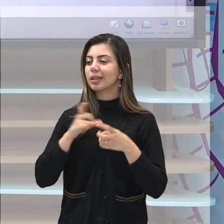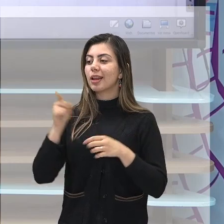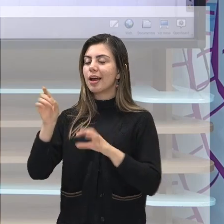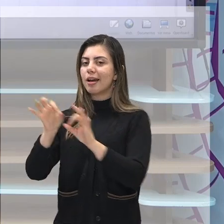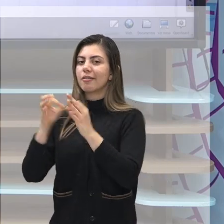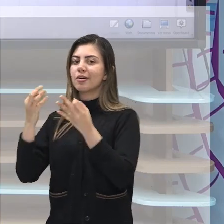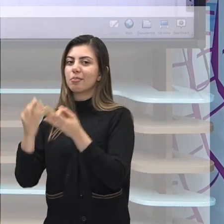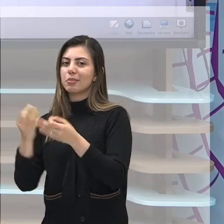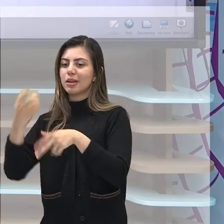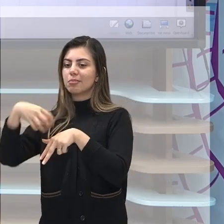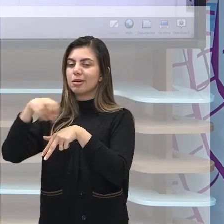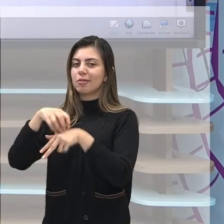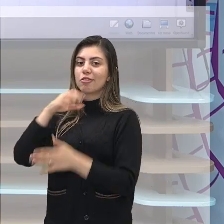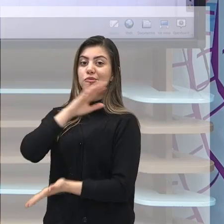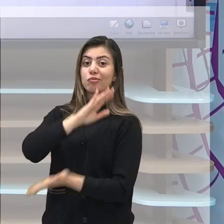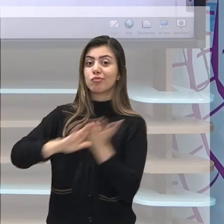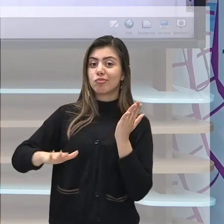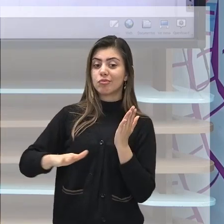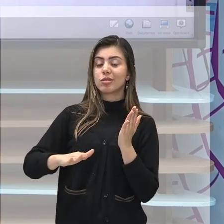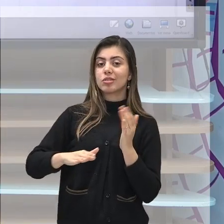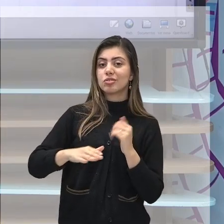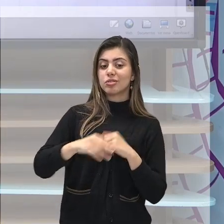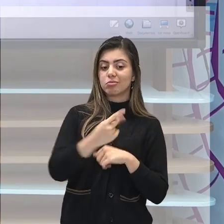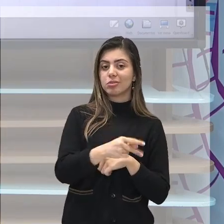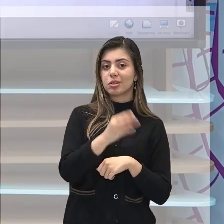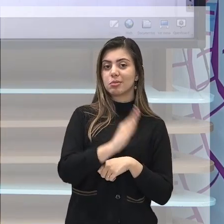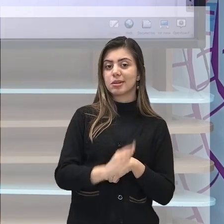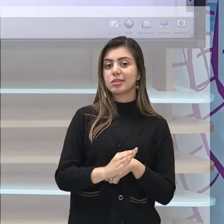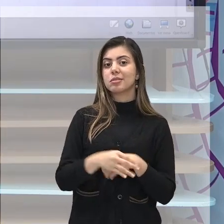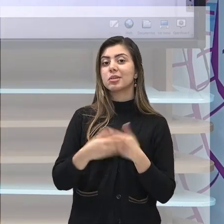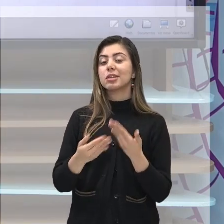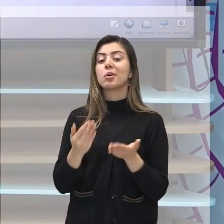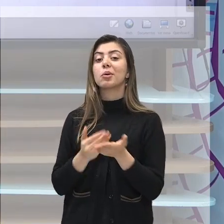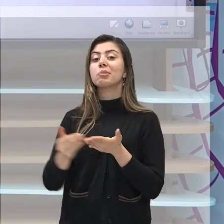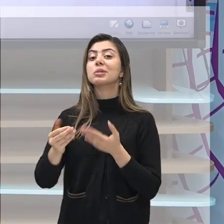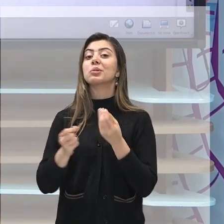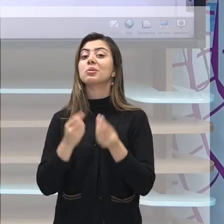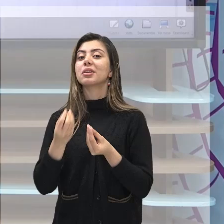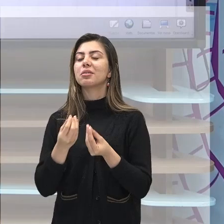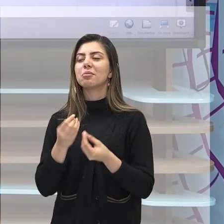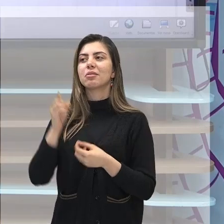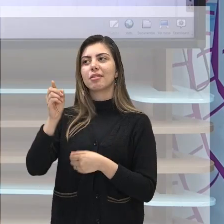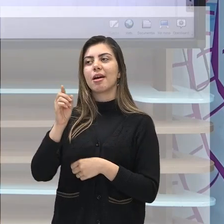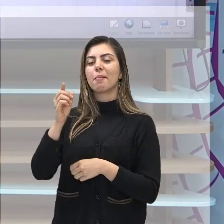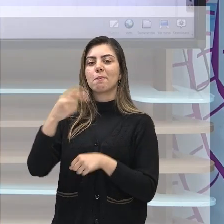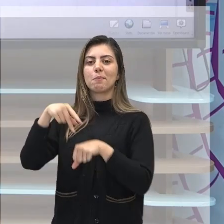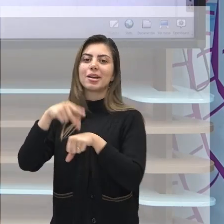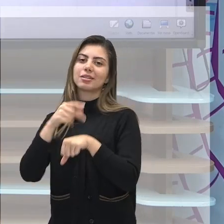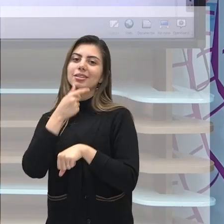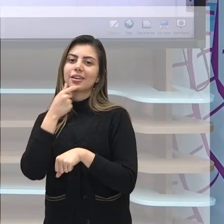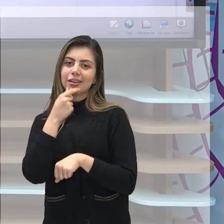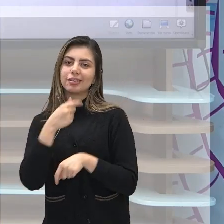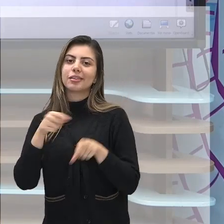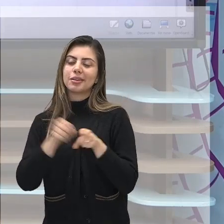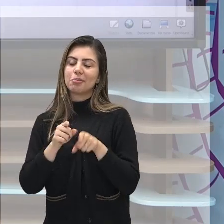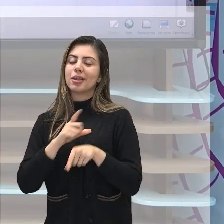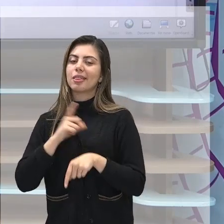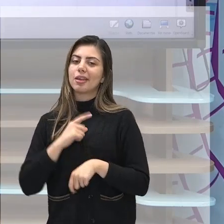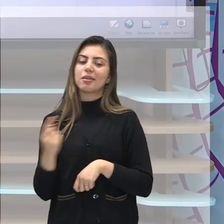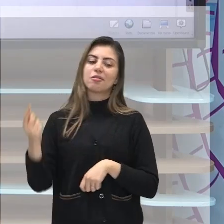coroa real portuguesa, a Inglaterra também irá se